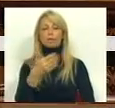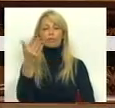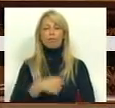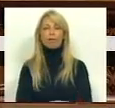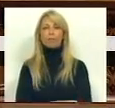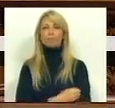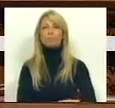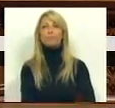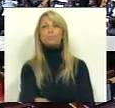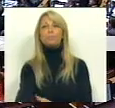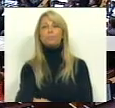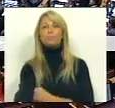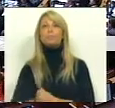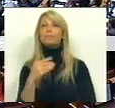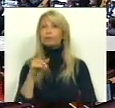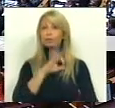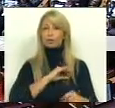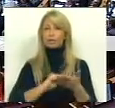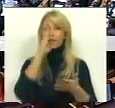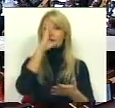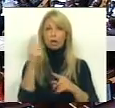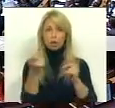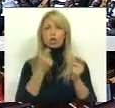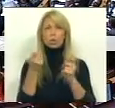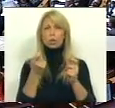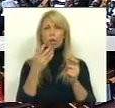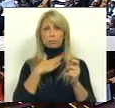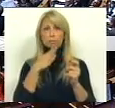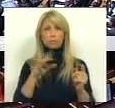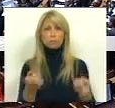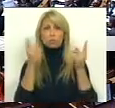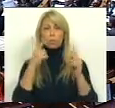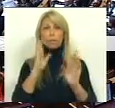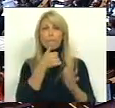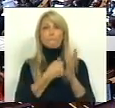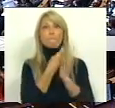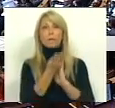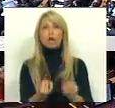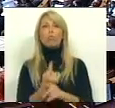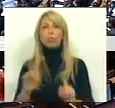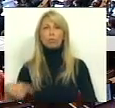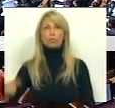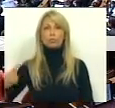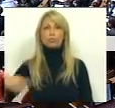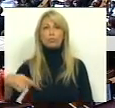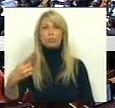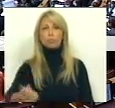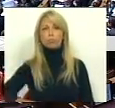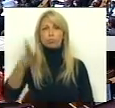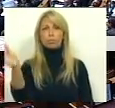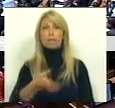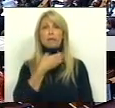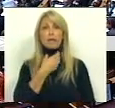Senhor Secretário de Estado, discutir não chega, é preciso tomar medidas porque todos os dias vão à falência inúmeras